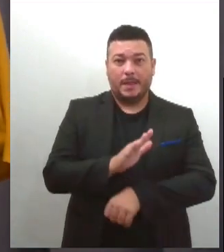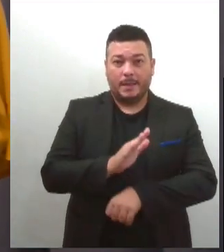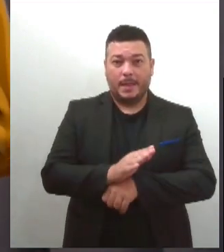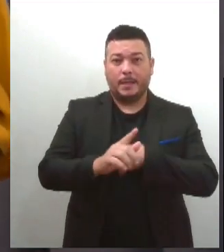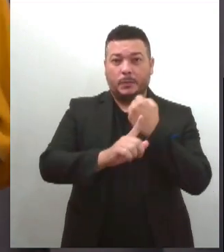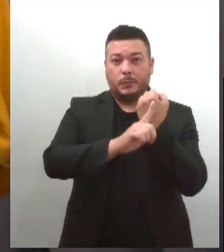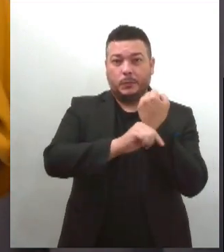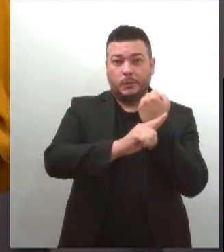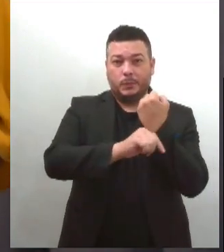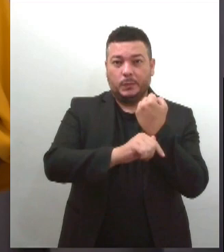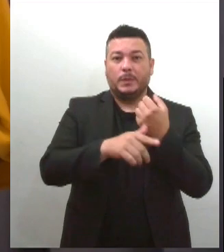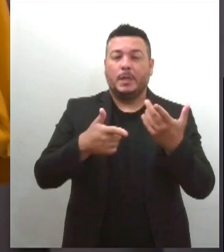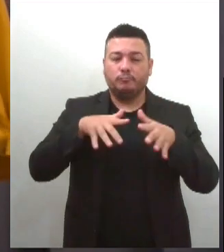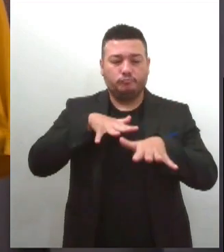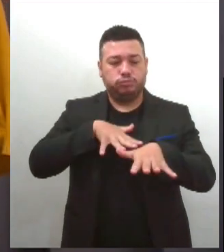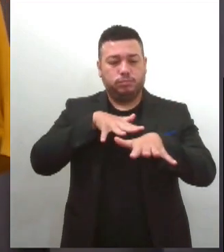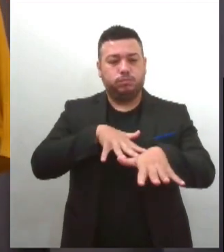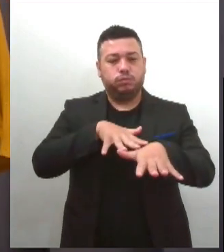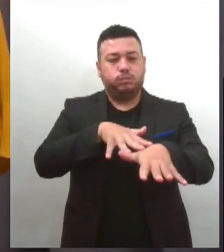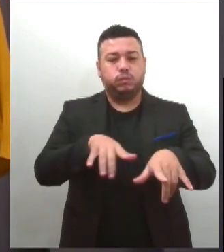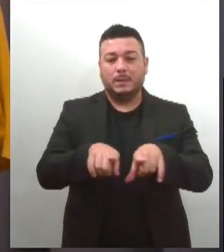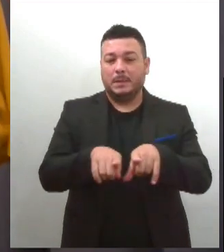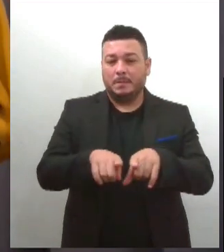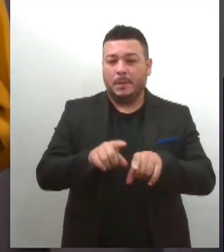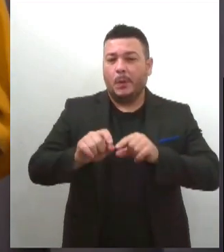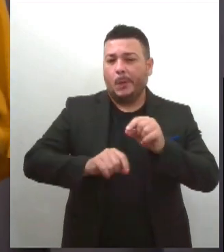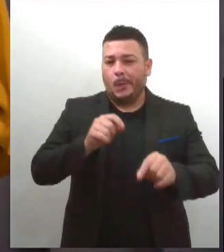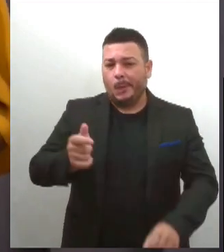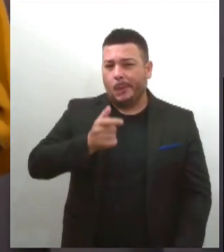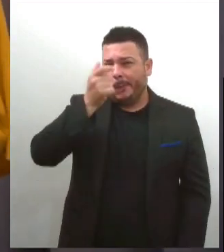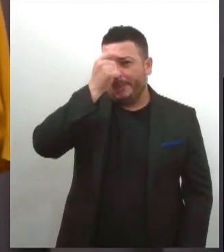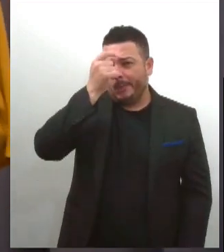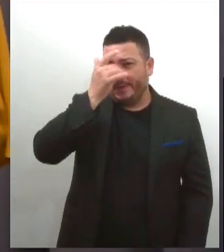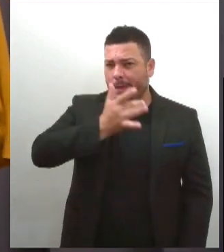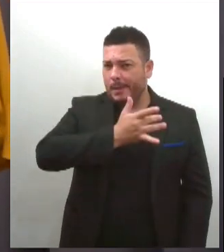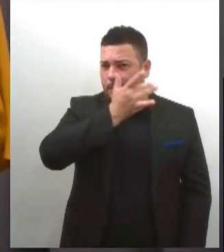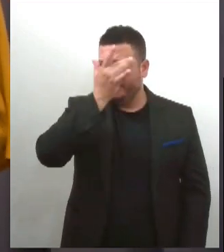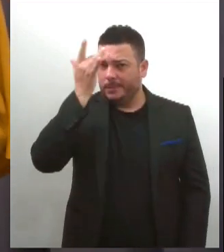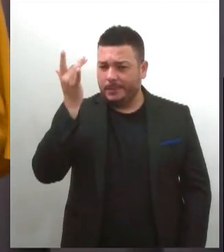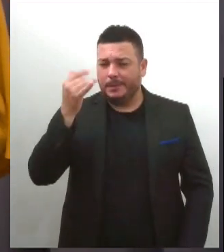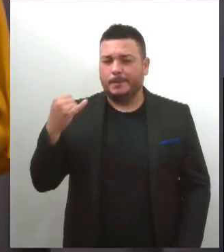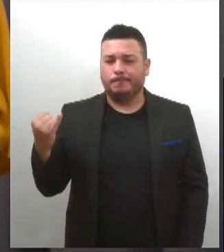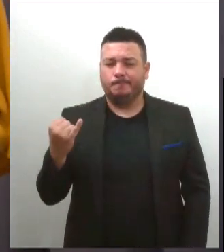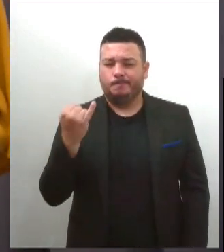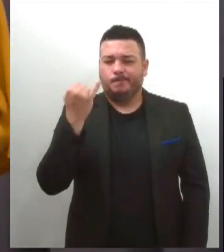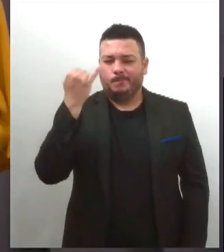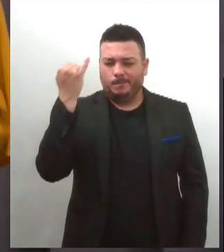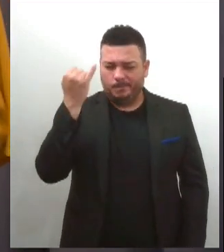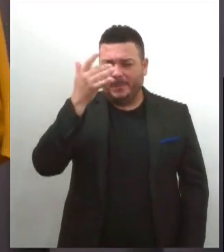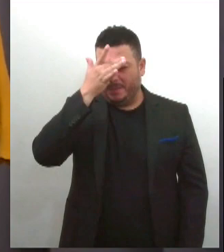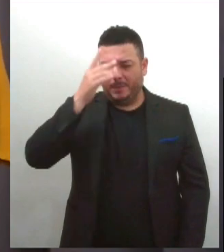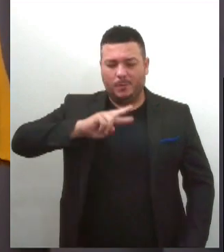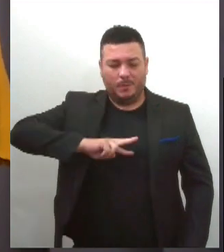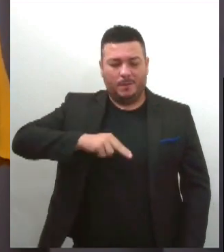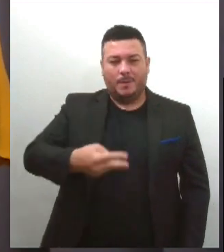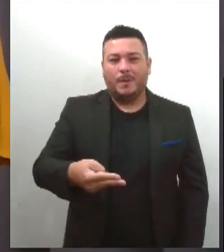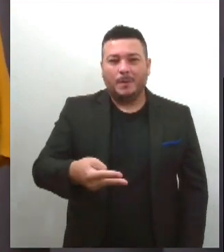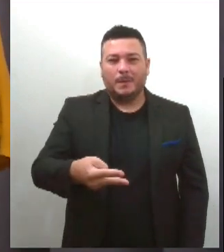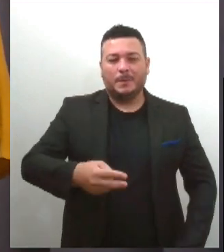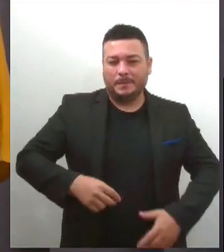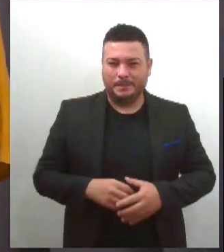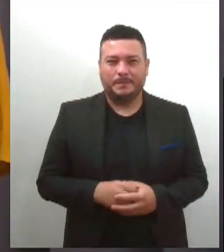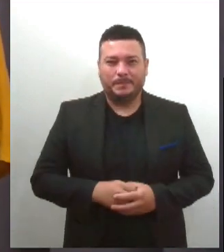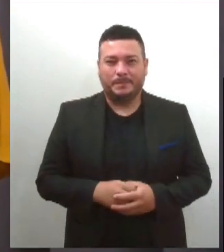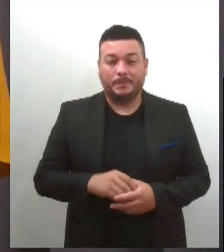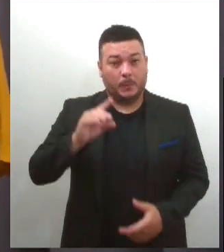Vida. O evento busca conscientizar a população sobre a importância de ser um doador de órgãos. O diretor da Central,